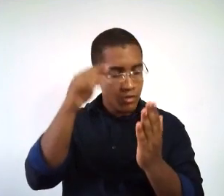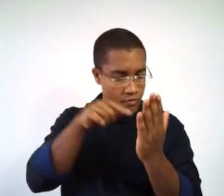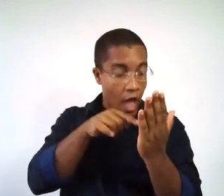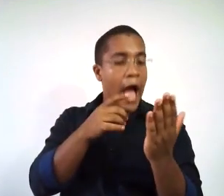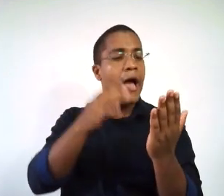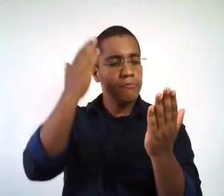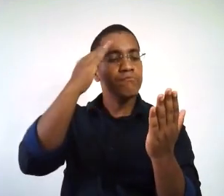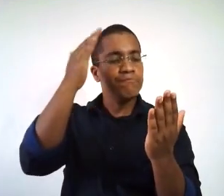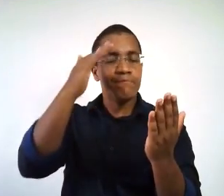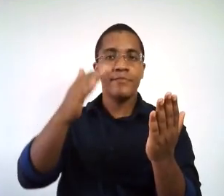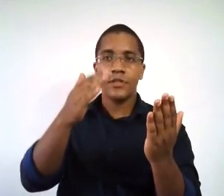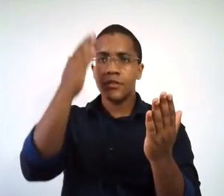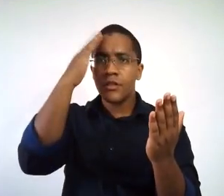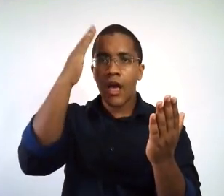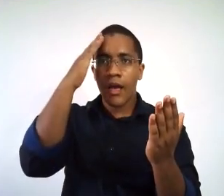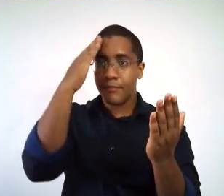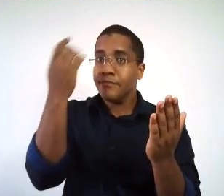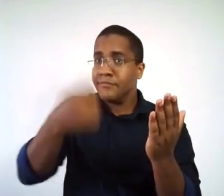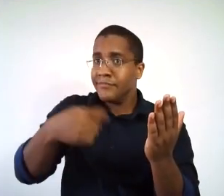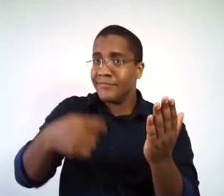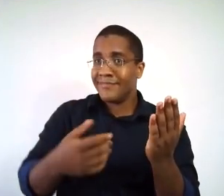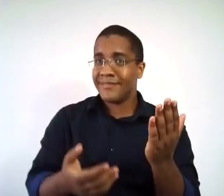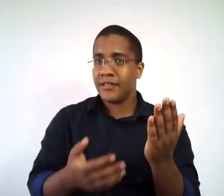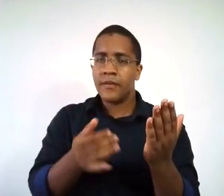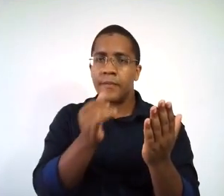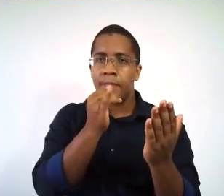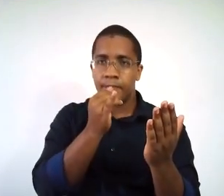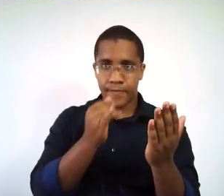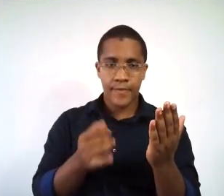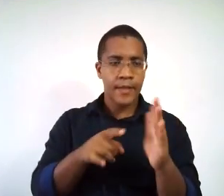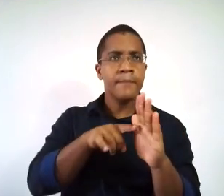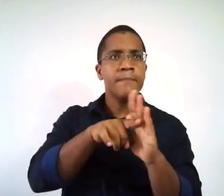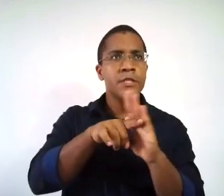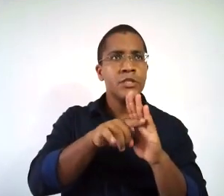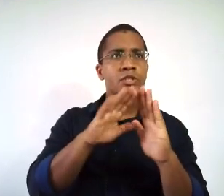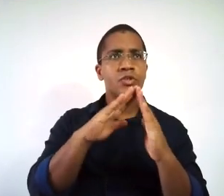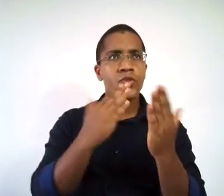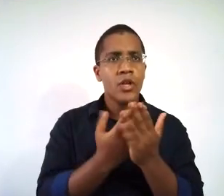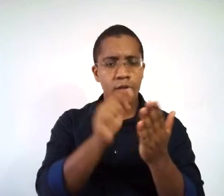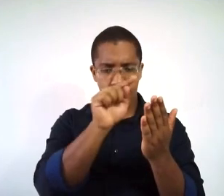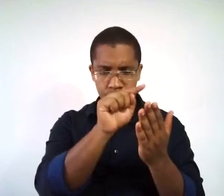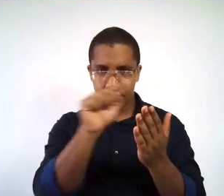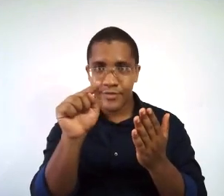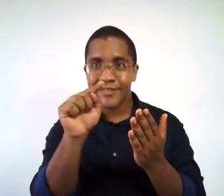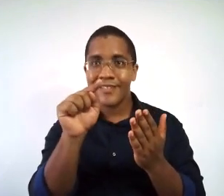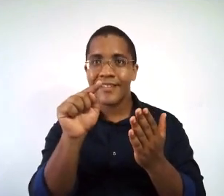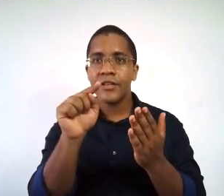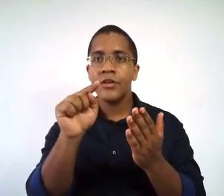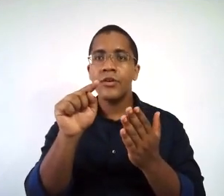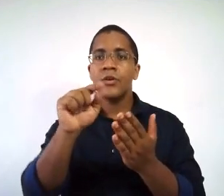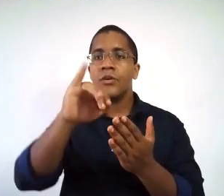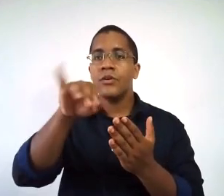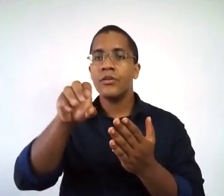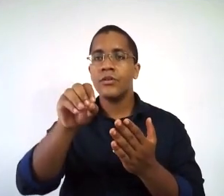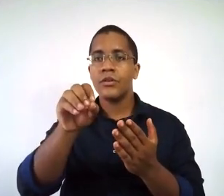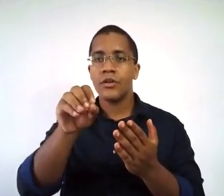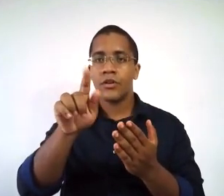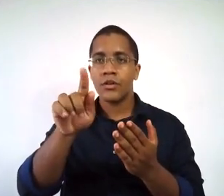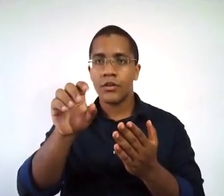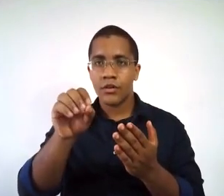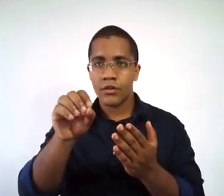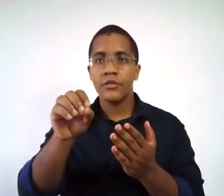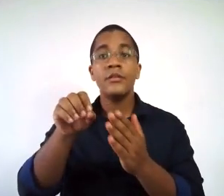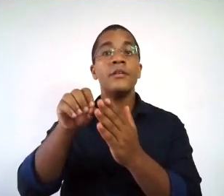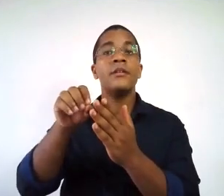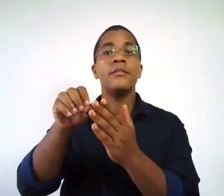exatamente os dados que você conseguiu coletar. Então, vamos lá, pesquisa escolar, hífen,